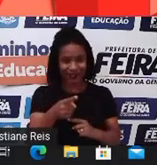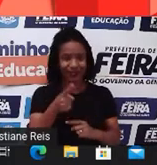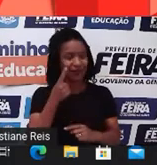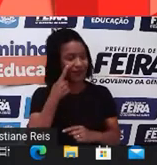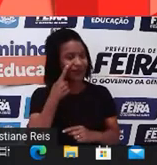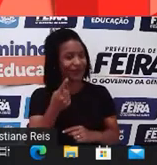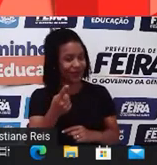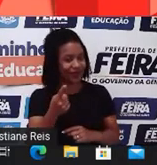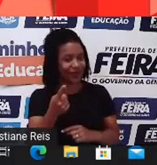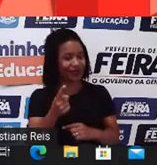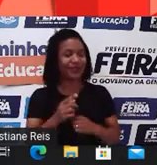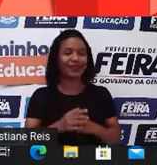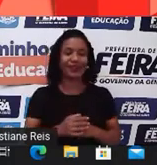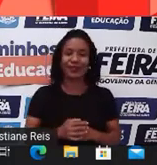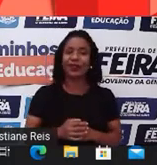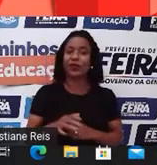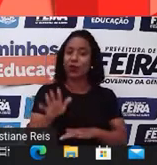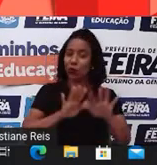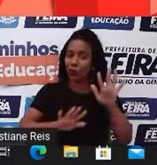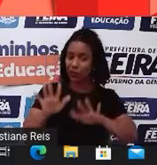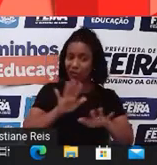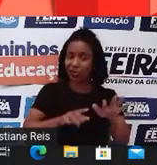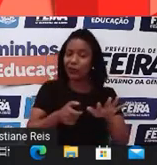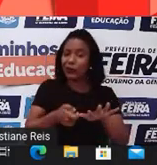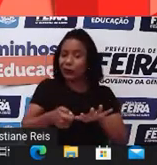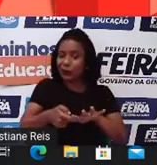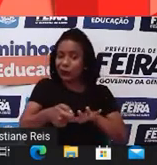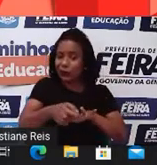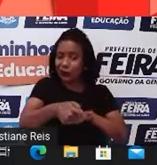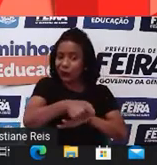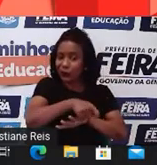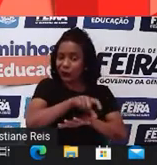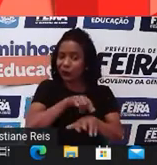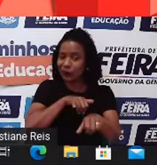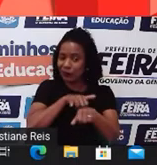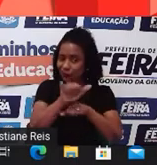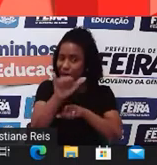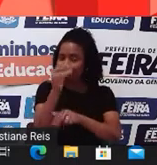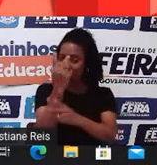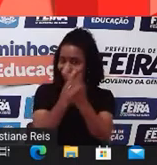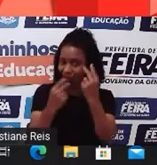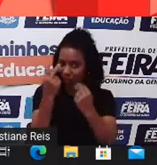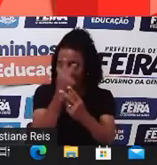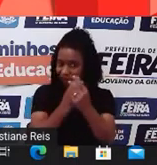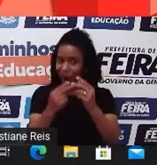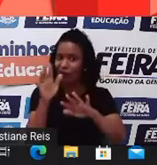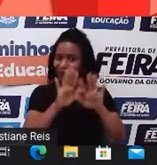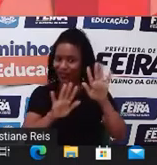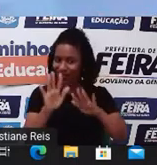Então, não caia em amadilhas, né? Não caia em situações enganosas. Let's play. Vamos jogar?